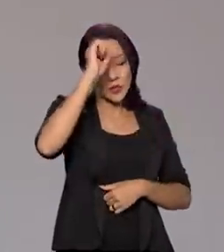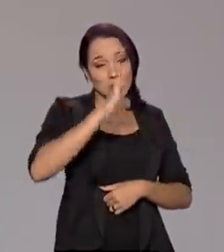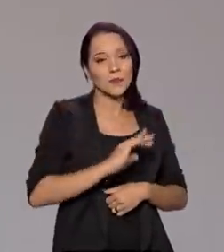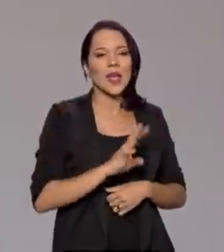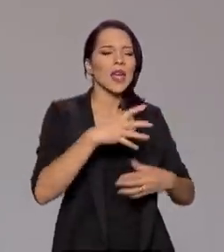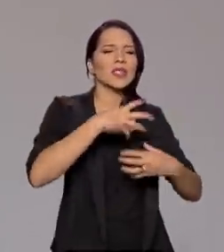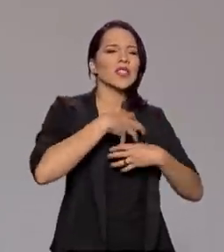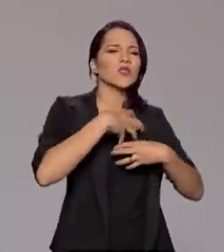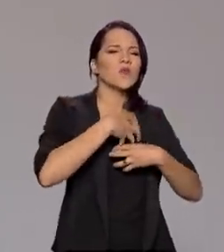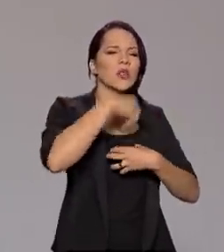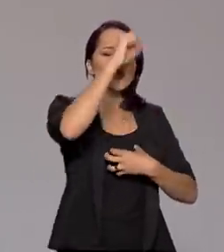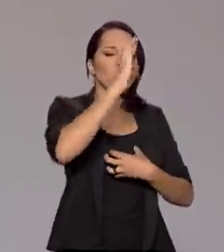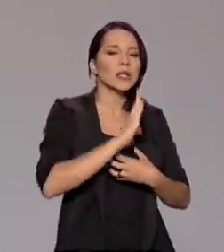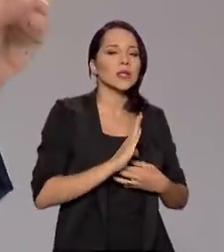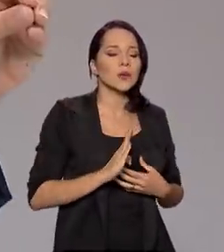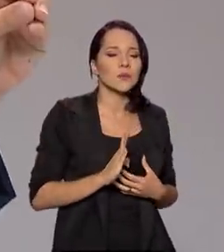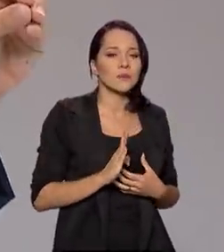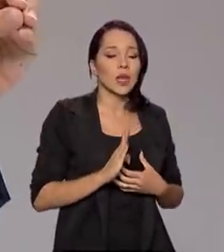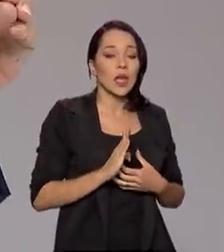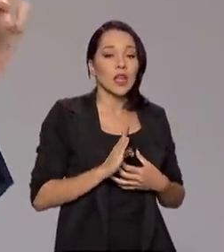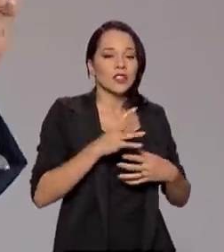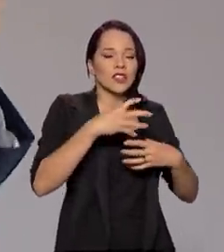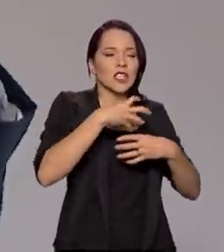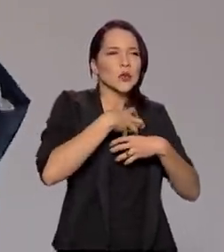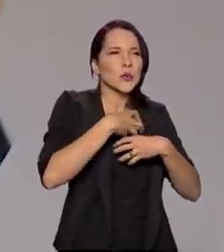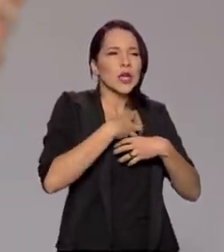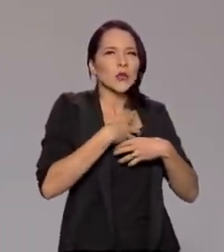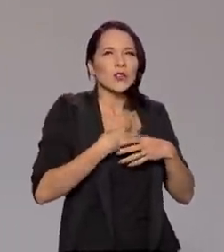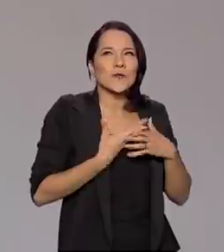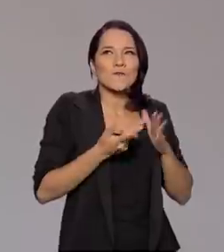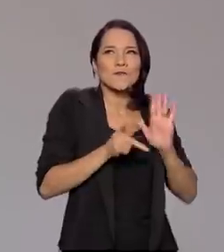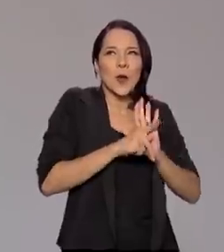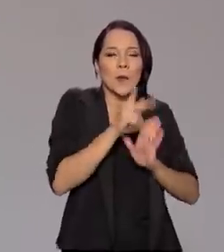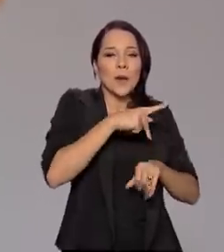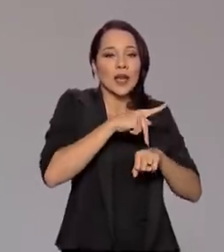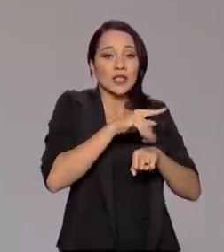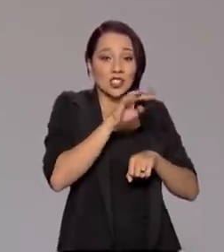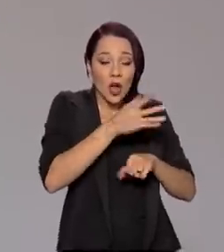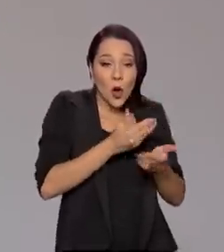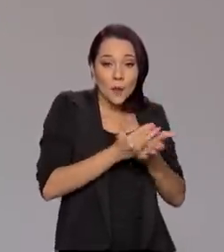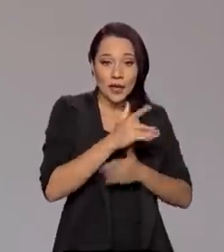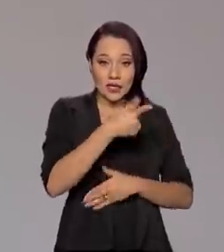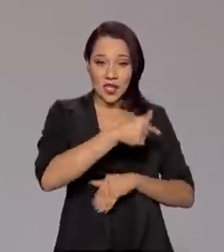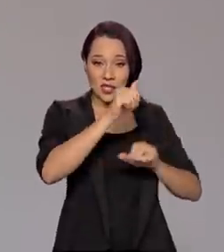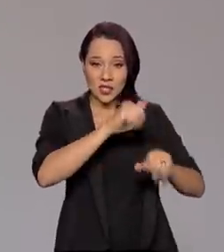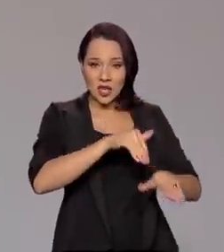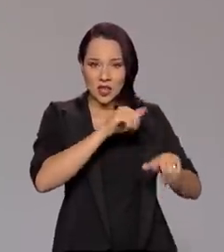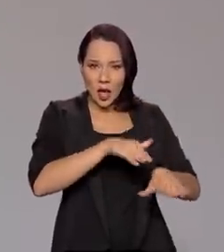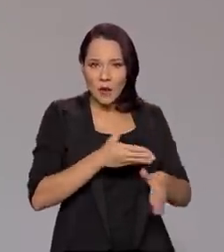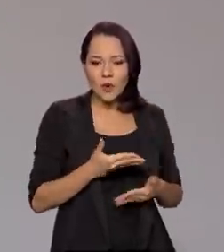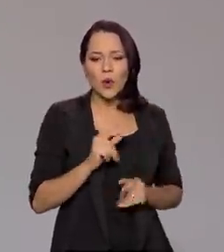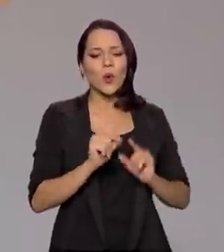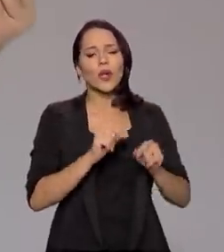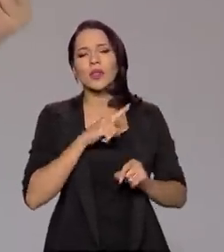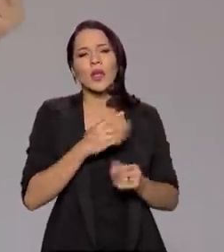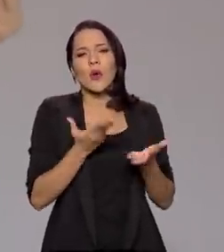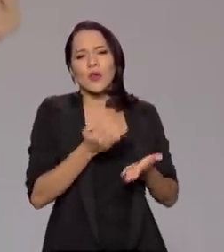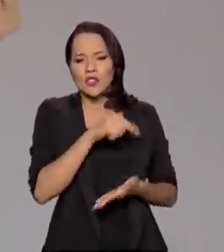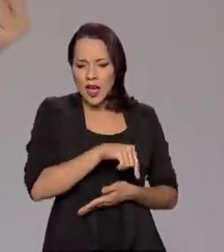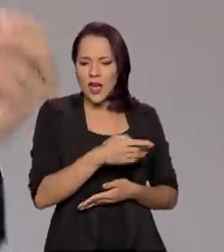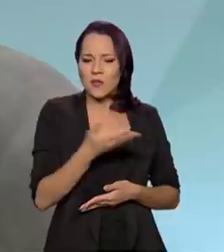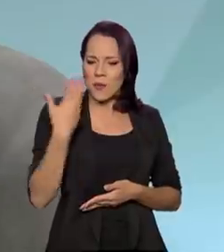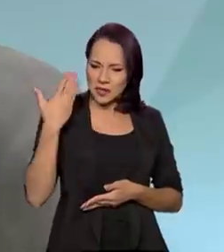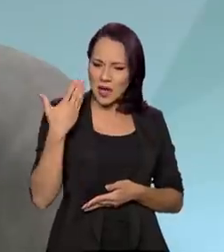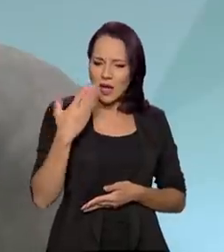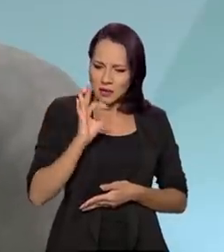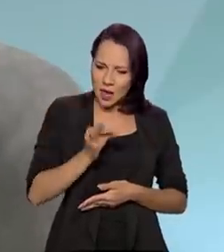brasilidade do brasileiro surge ali no 7 de setembro? Será que como embrião já surge ali alguma coisa? O que nós temos hoje vem dali, o